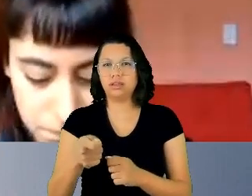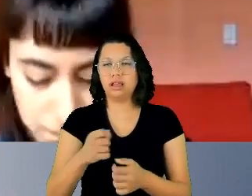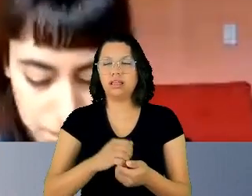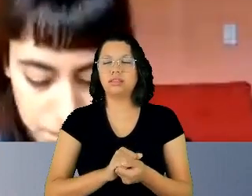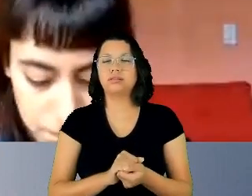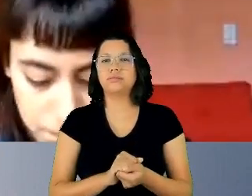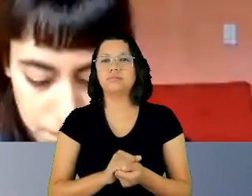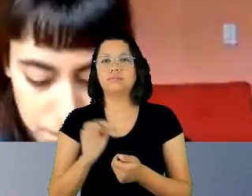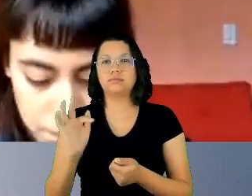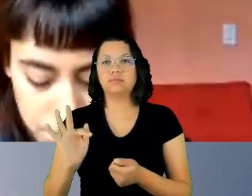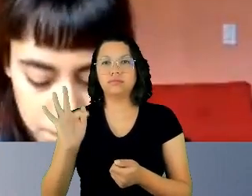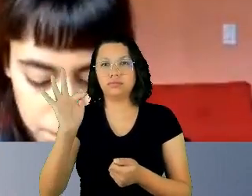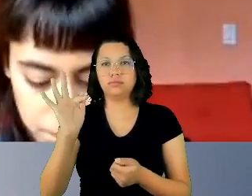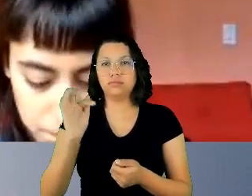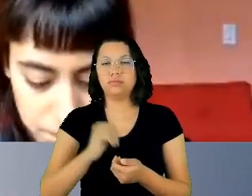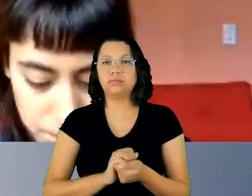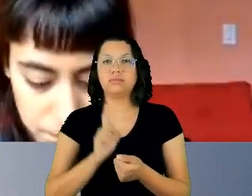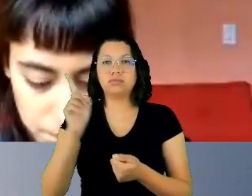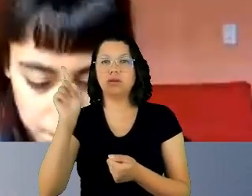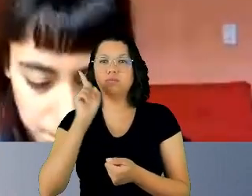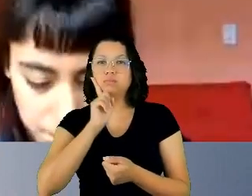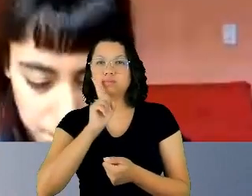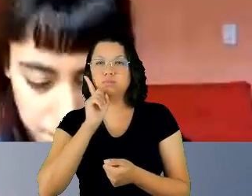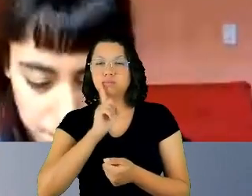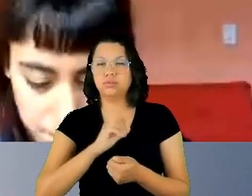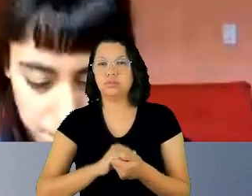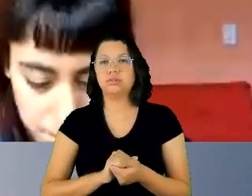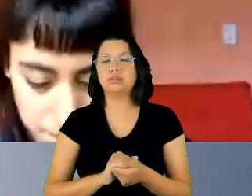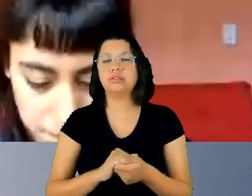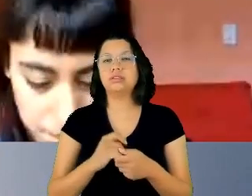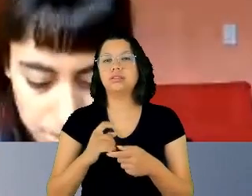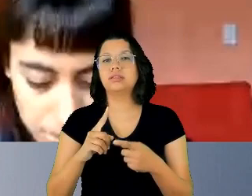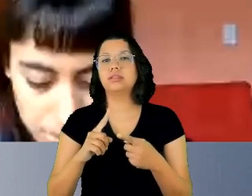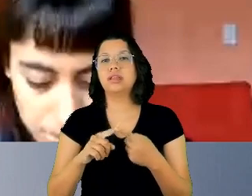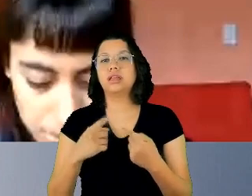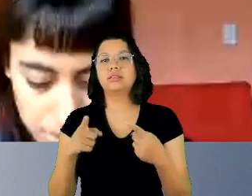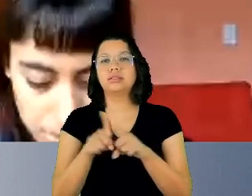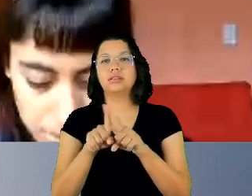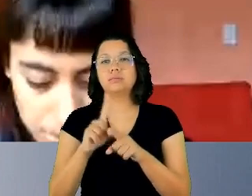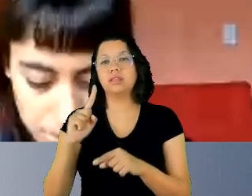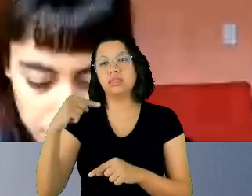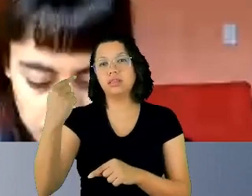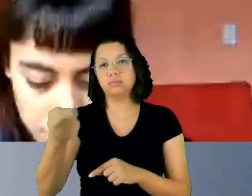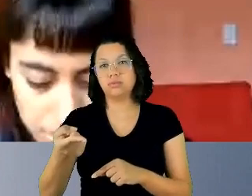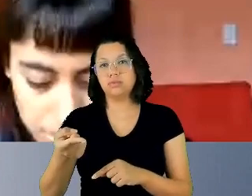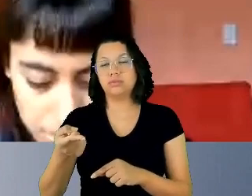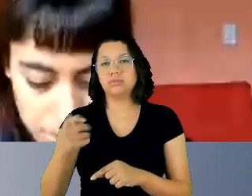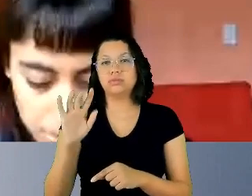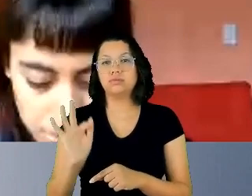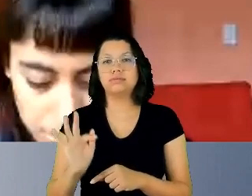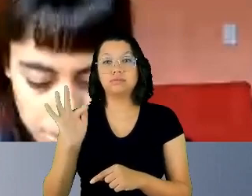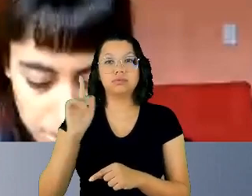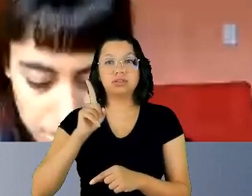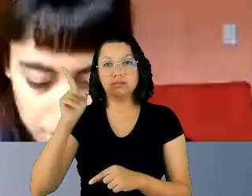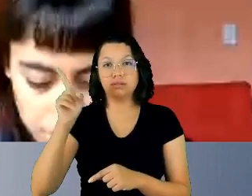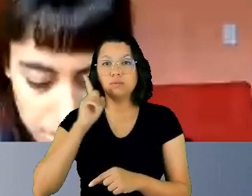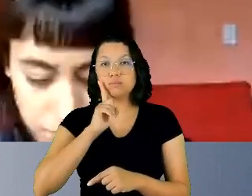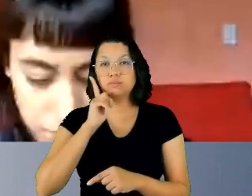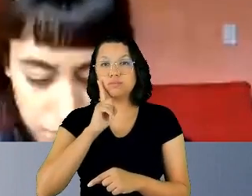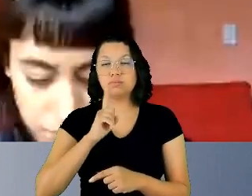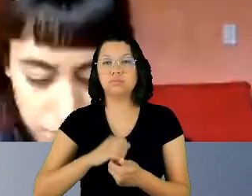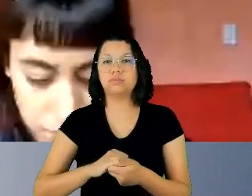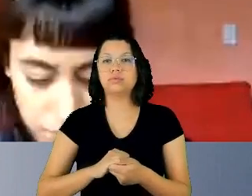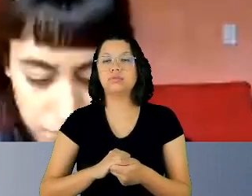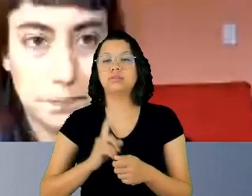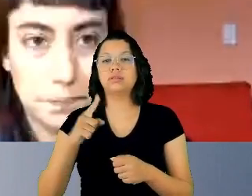Chicago e também, posteriormente, como da Corte Federal de Apelação de Chicago e, posteriormente,